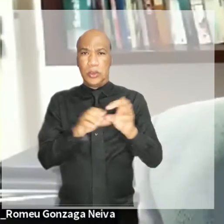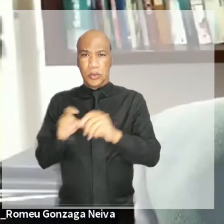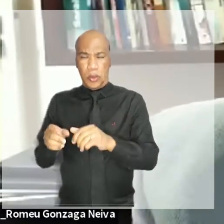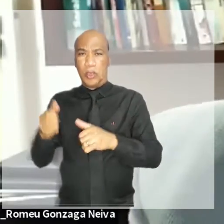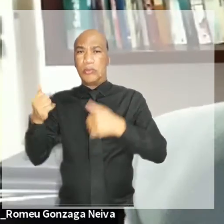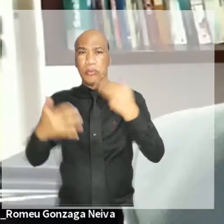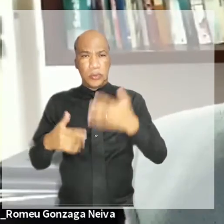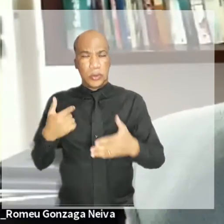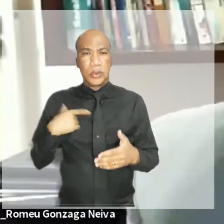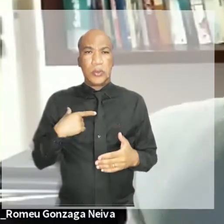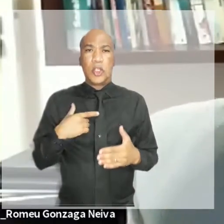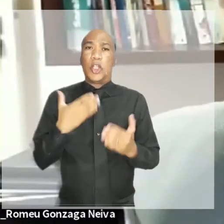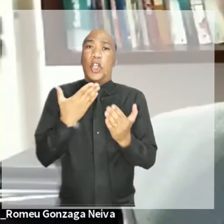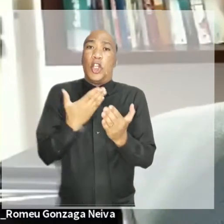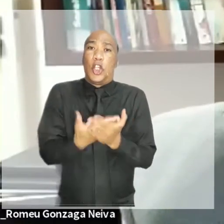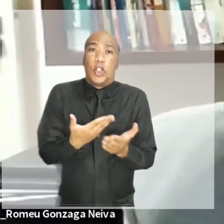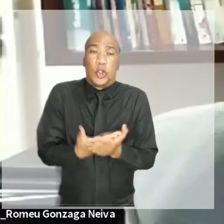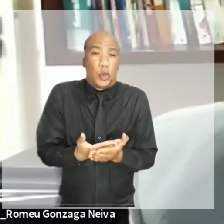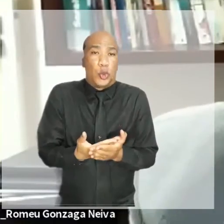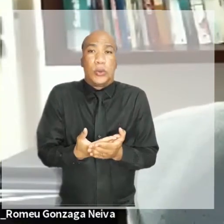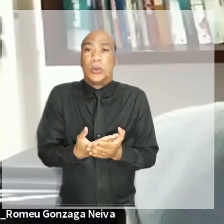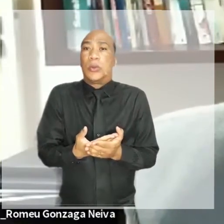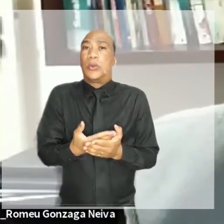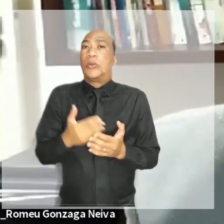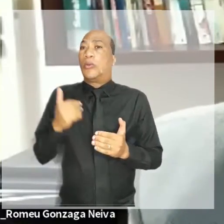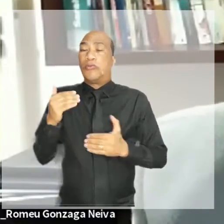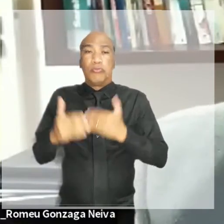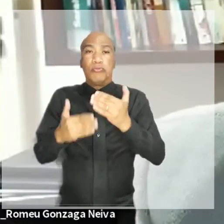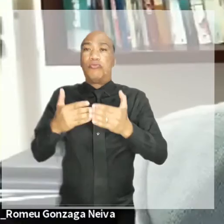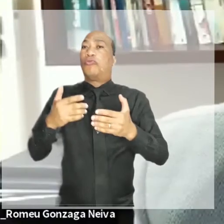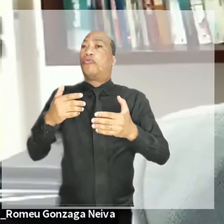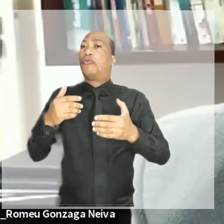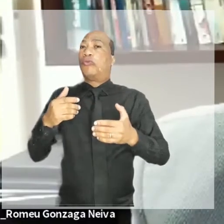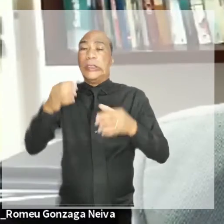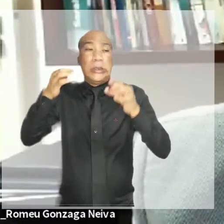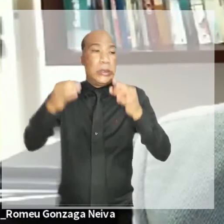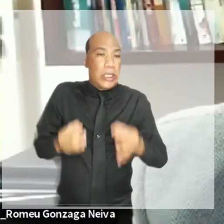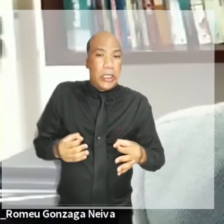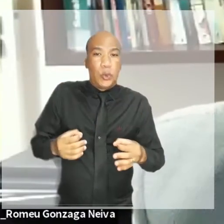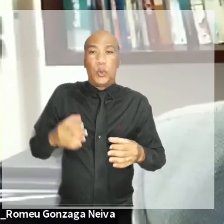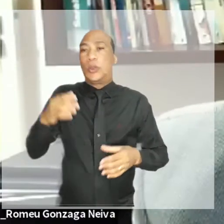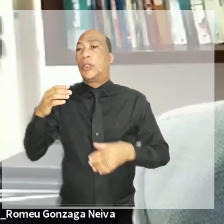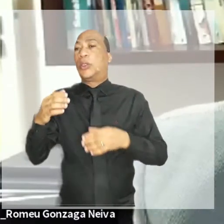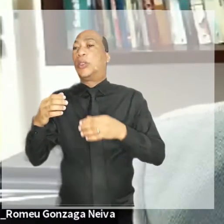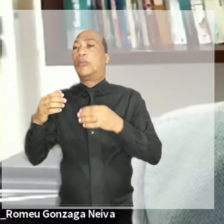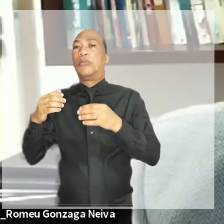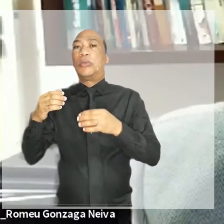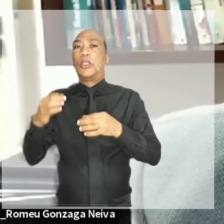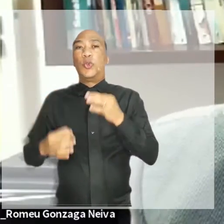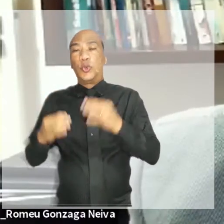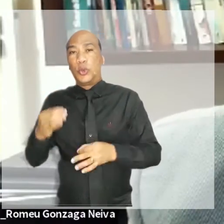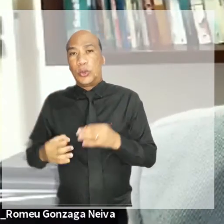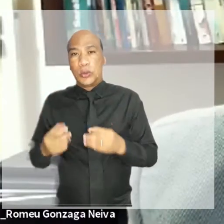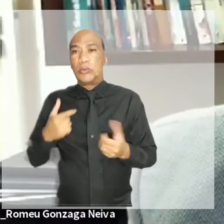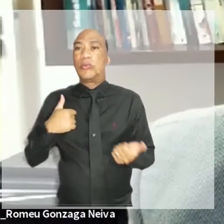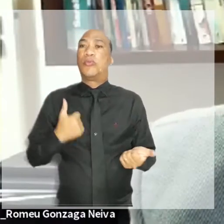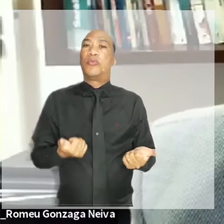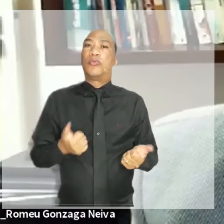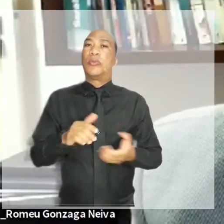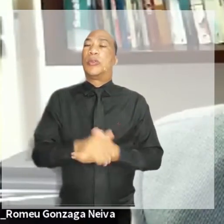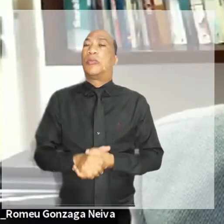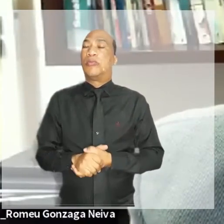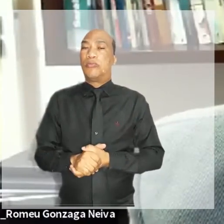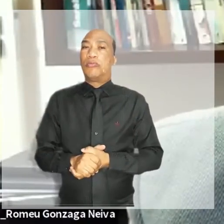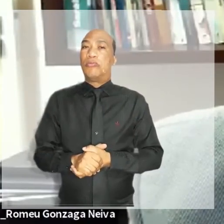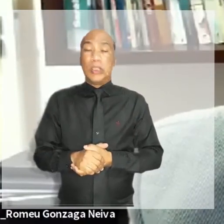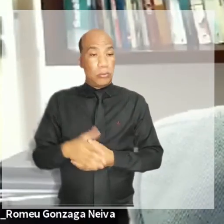do sistema de justiça mostram que gestão e inovação são fundamentais para uma prestação jurisdicional com qualidade